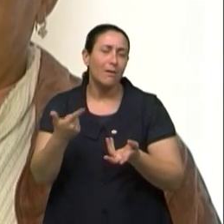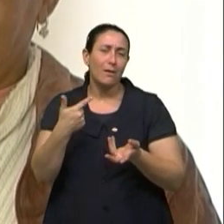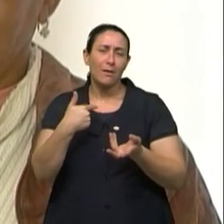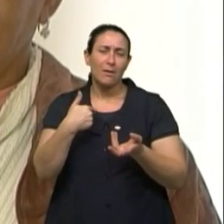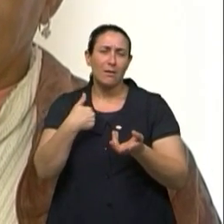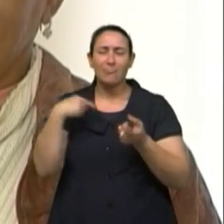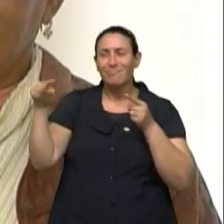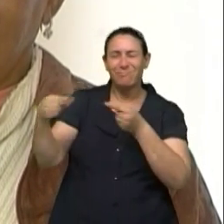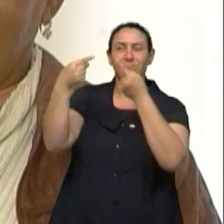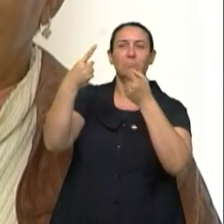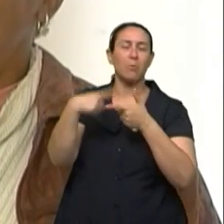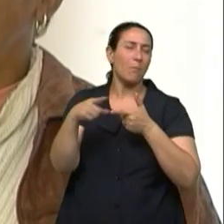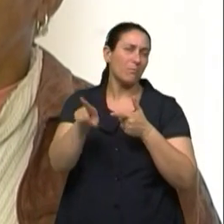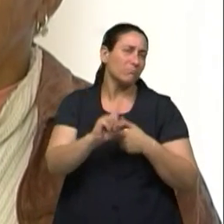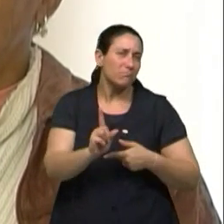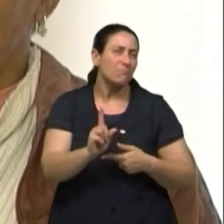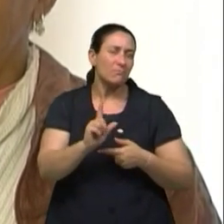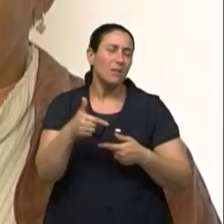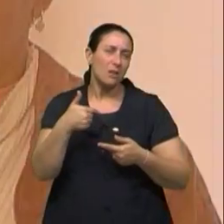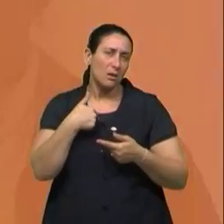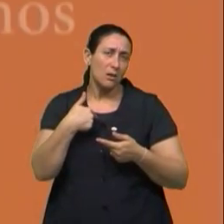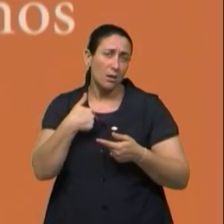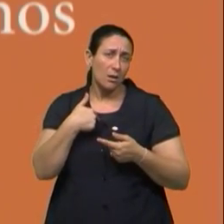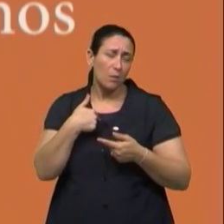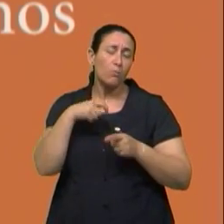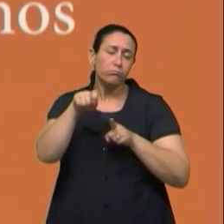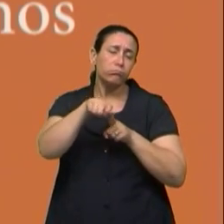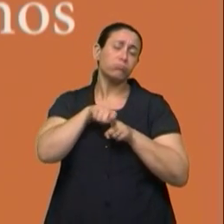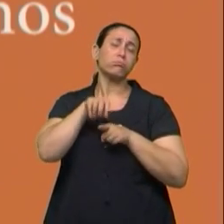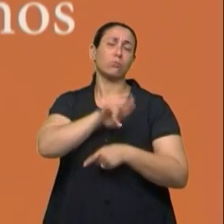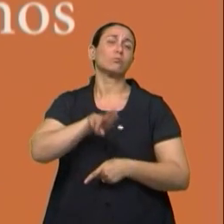atrito, eu uso camisinha.